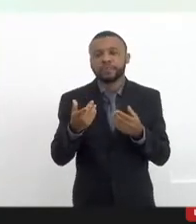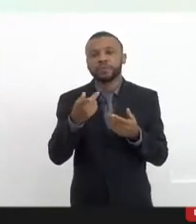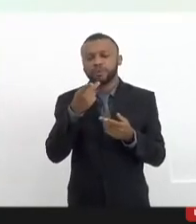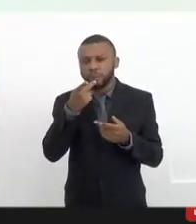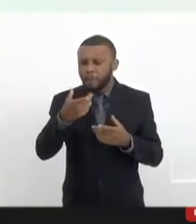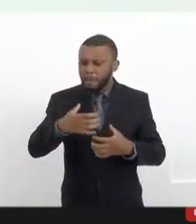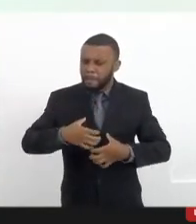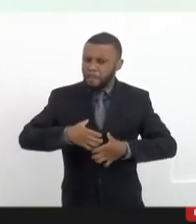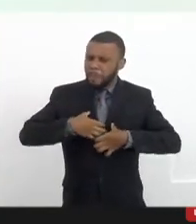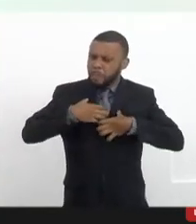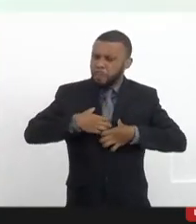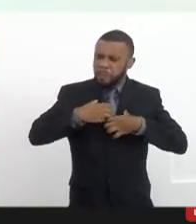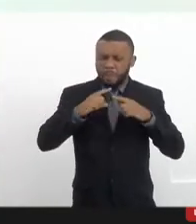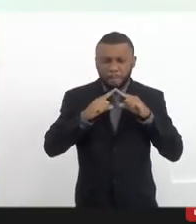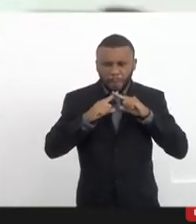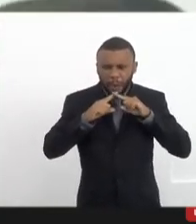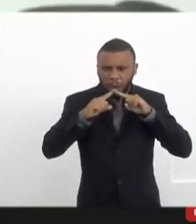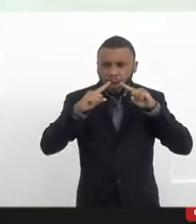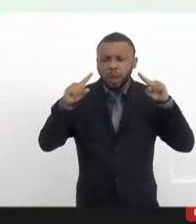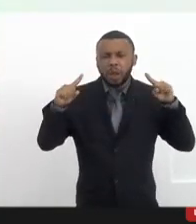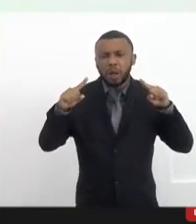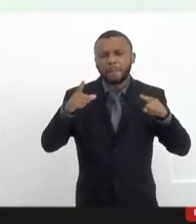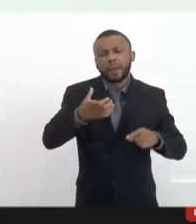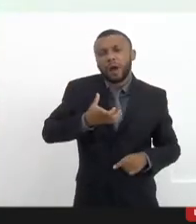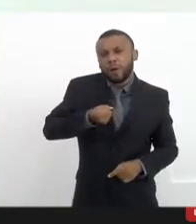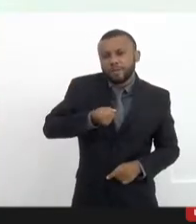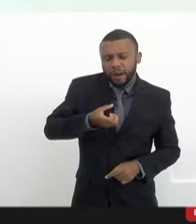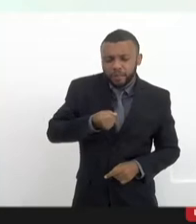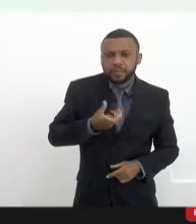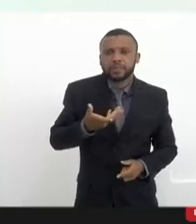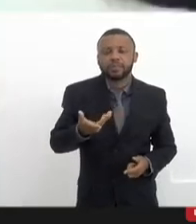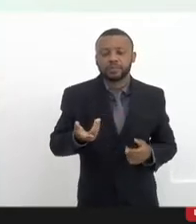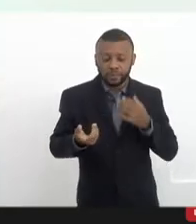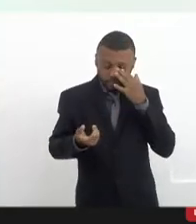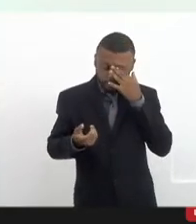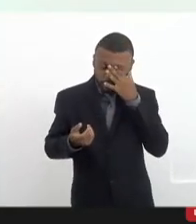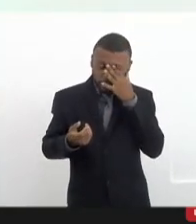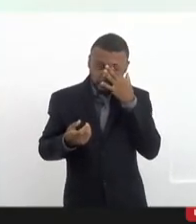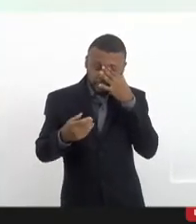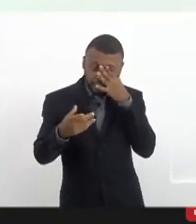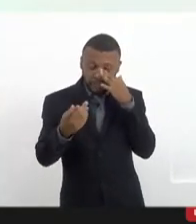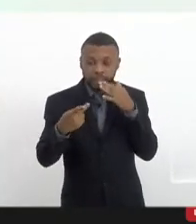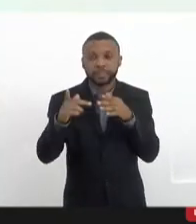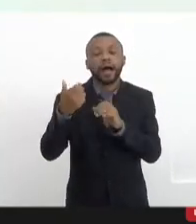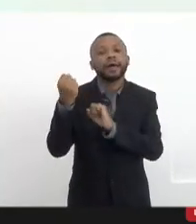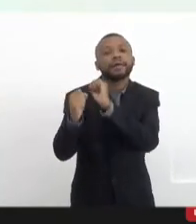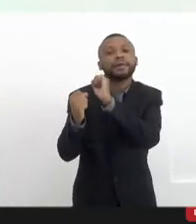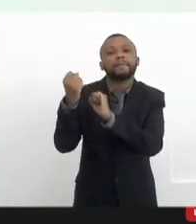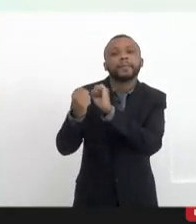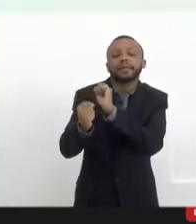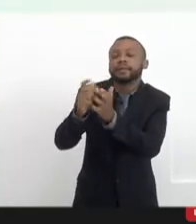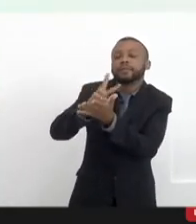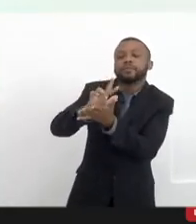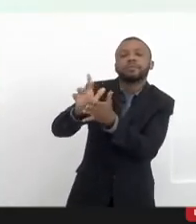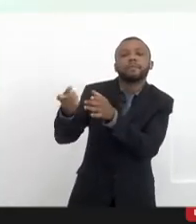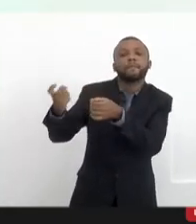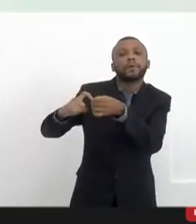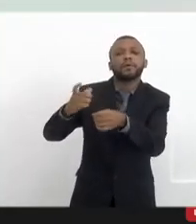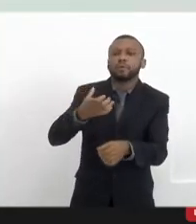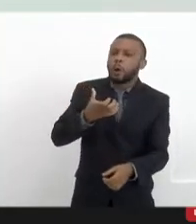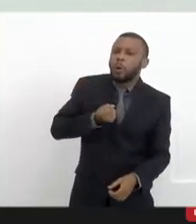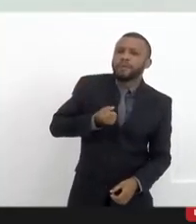indignação, a nossa indignação pela covardia da Berte e dos seus afiliados. Covardes!